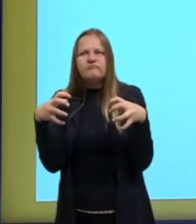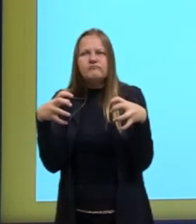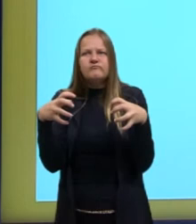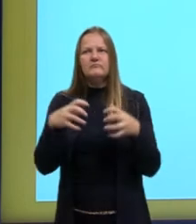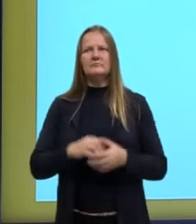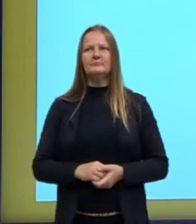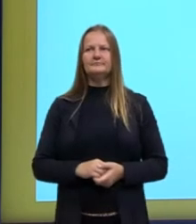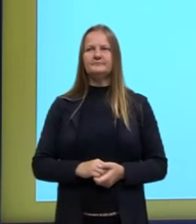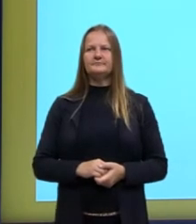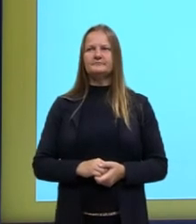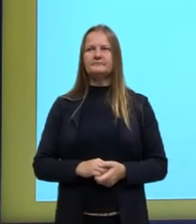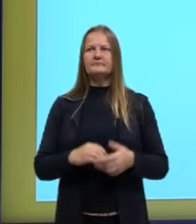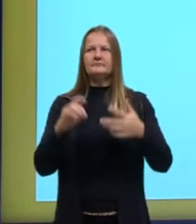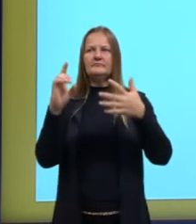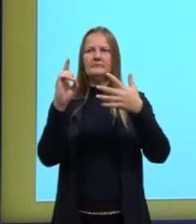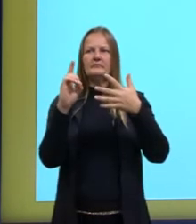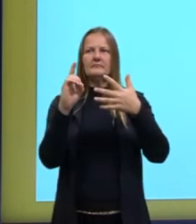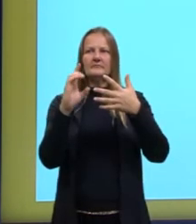tá?